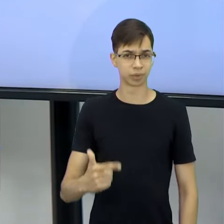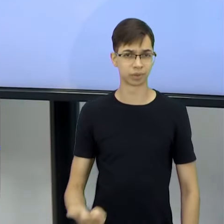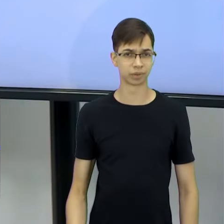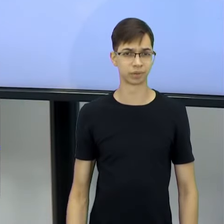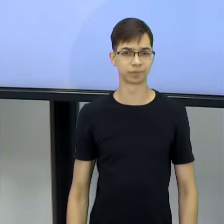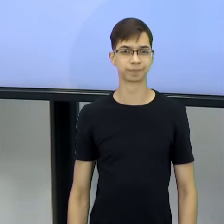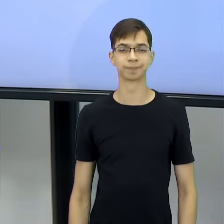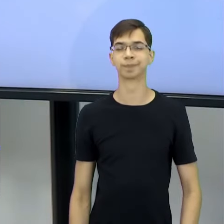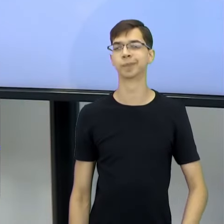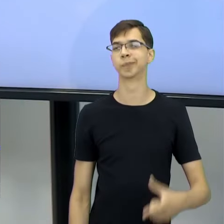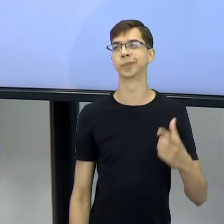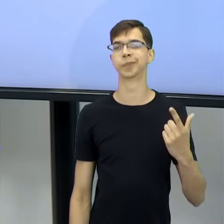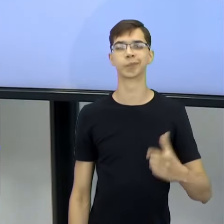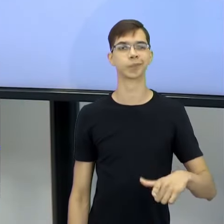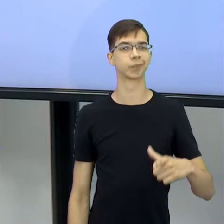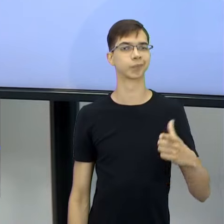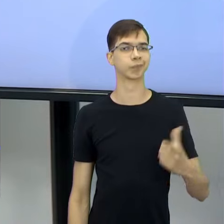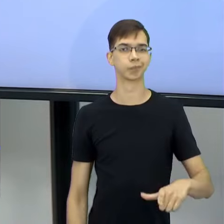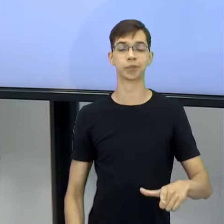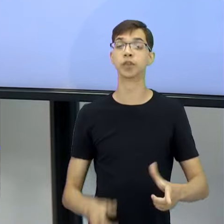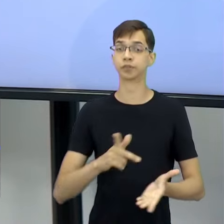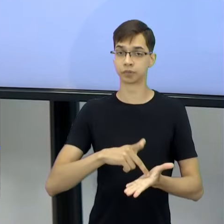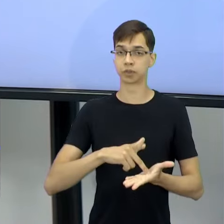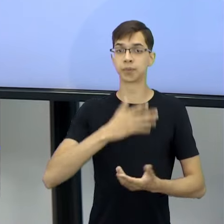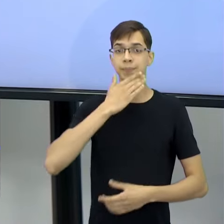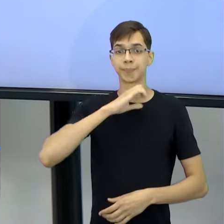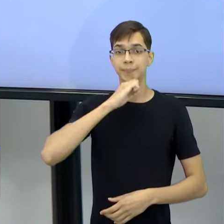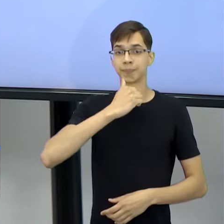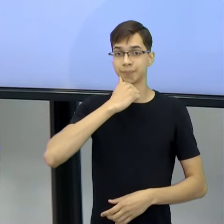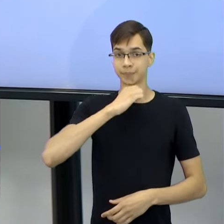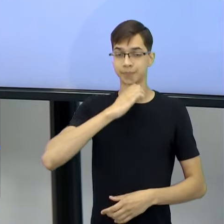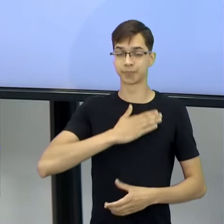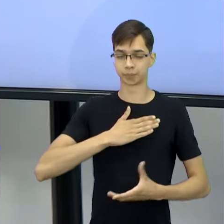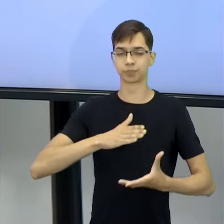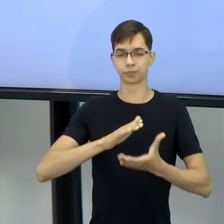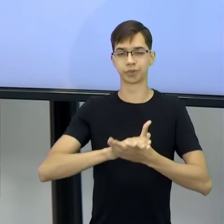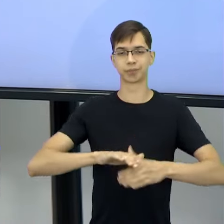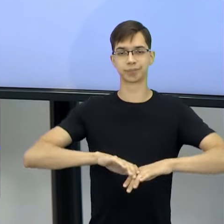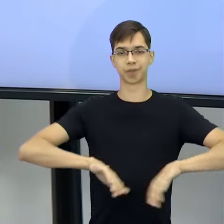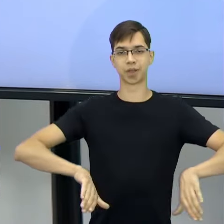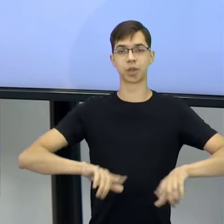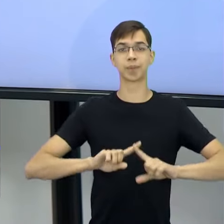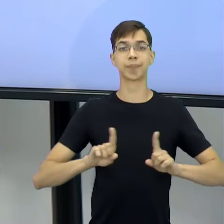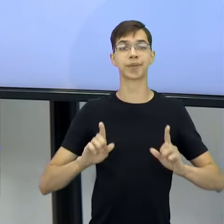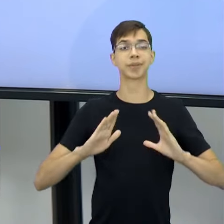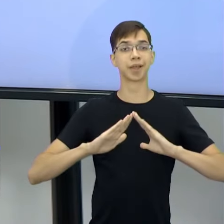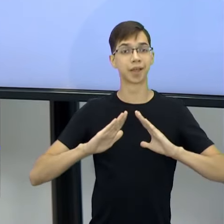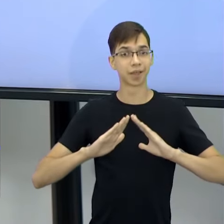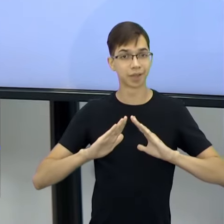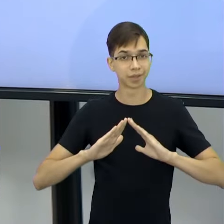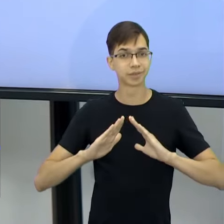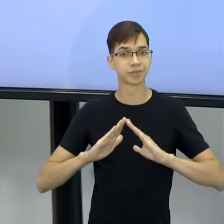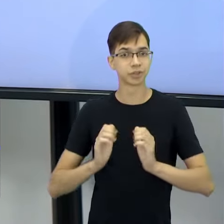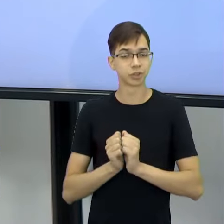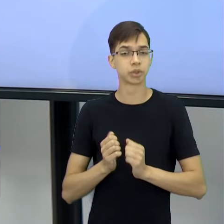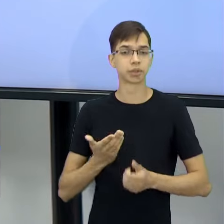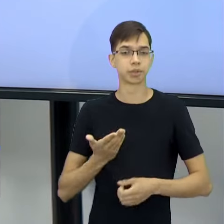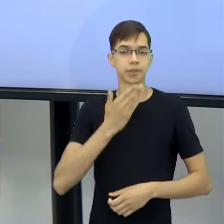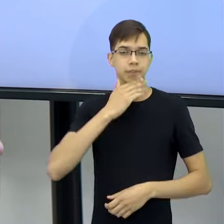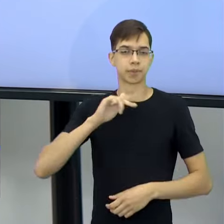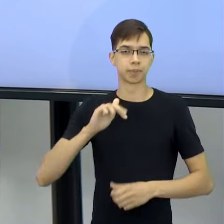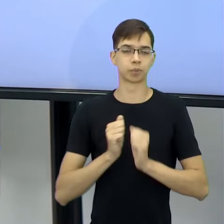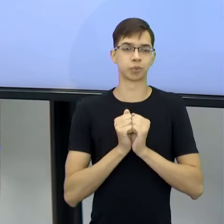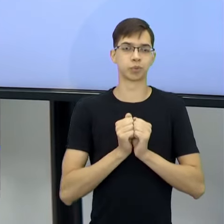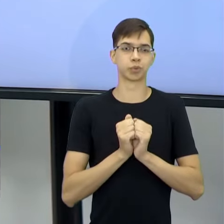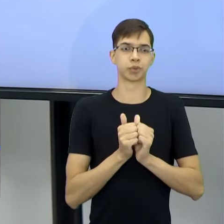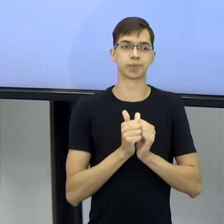não teve. Na verdade, meus pais se separaram, né? Mas o tempo que ficou em casa meu pai, ele sempre era mais meu irmão que mais esportes. Ligado